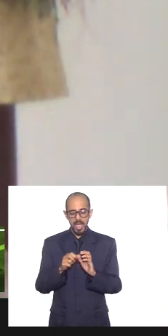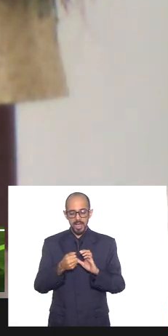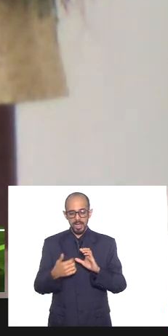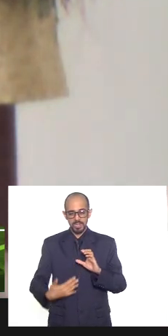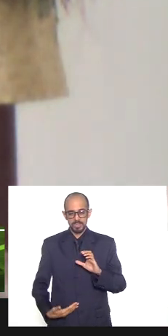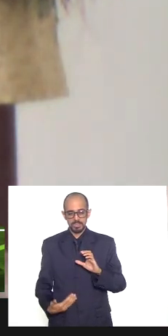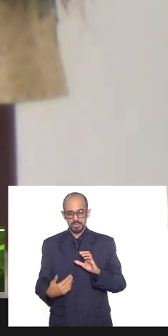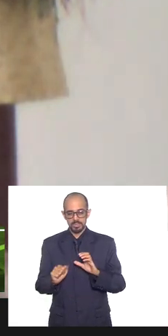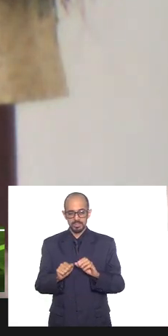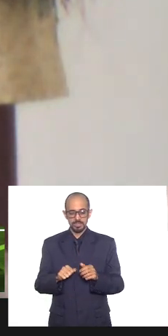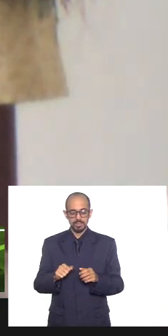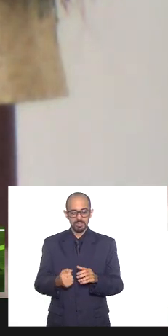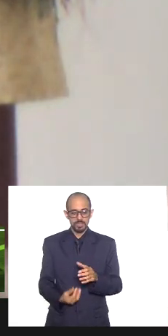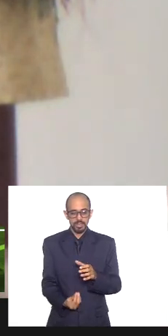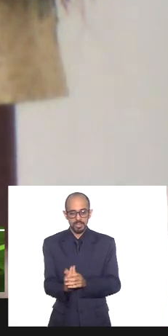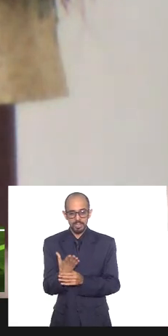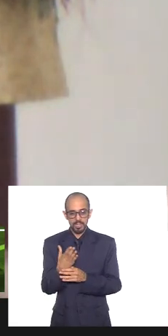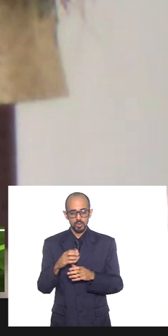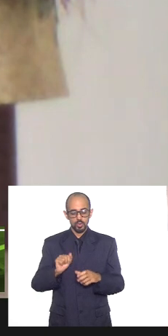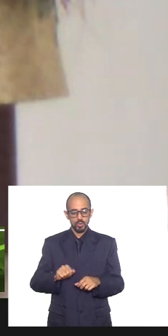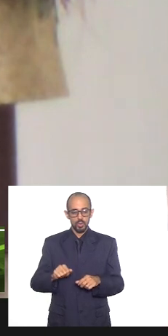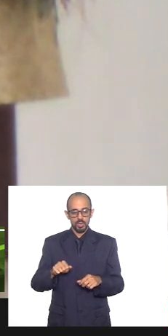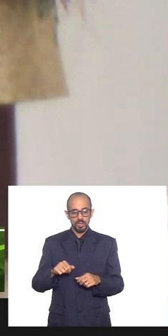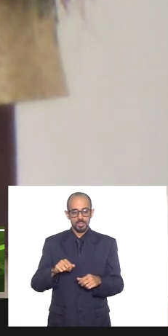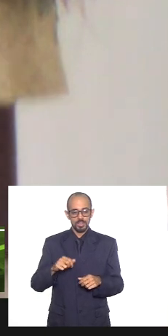judaico cristã ocidental